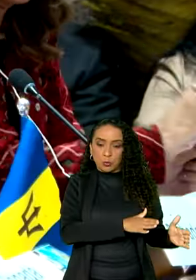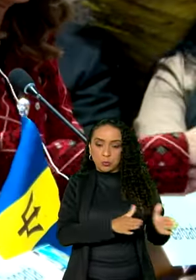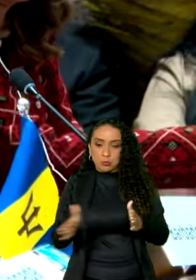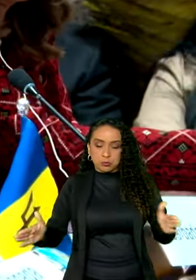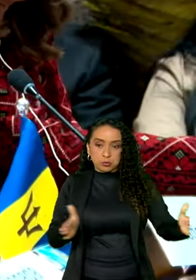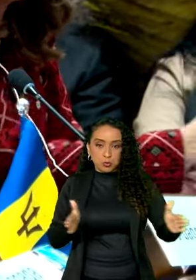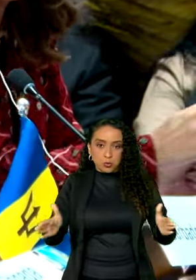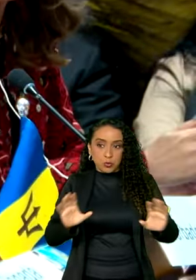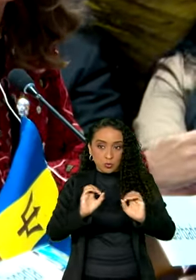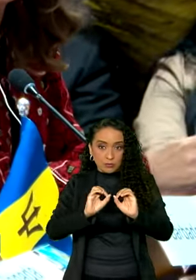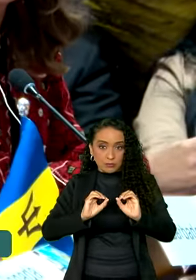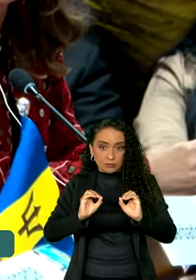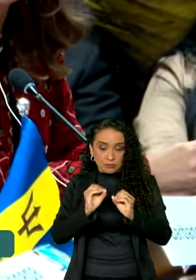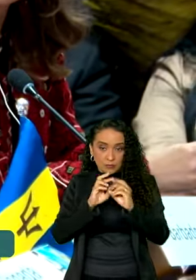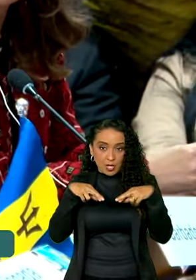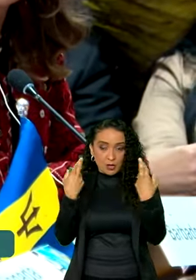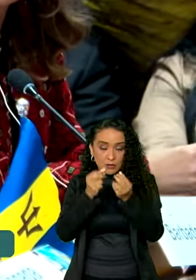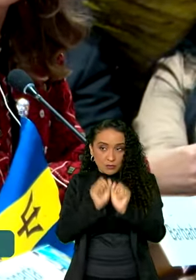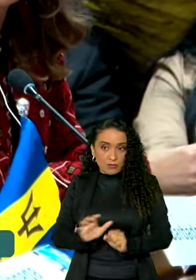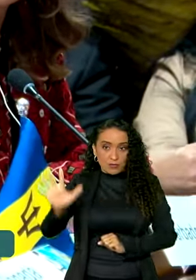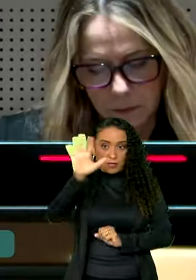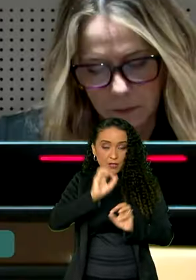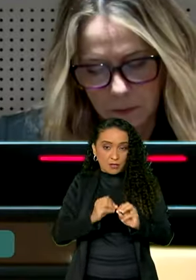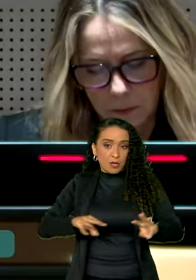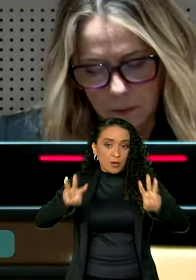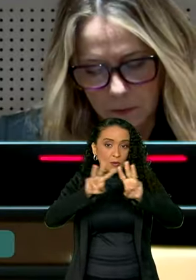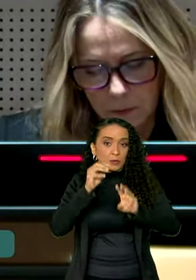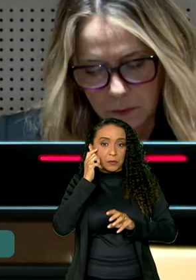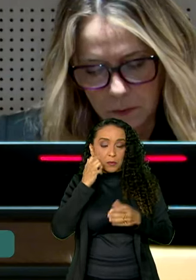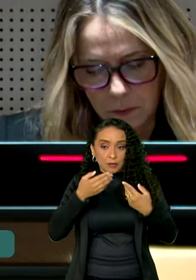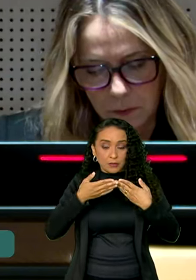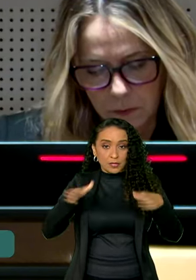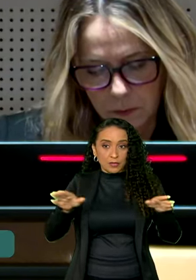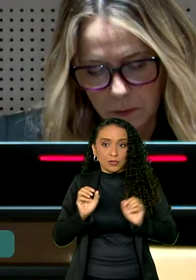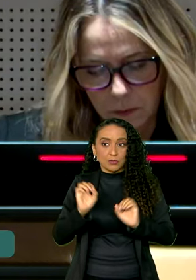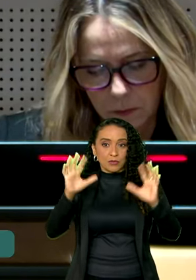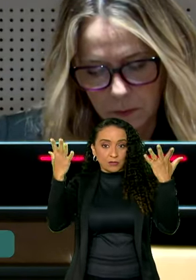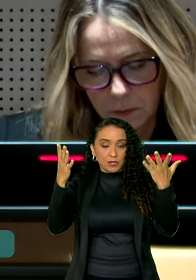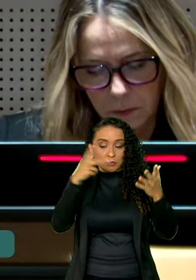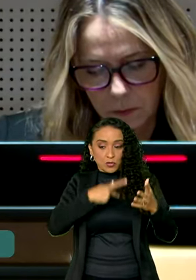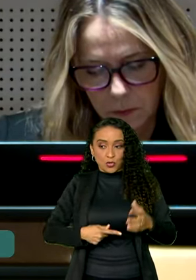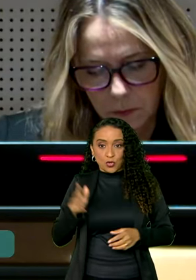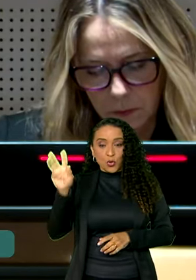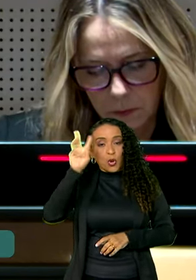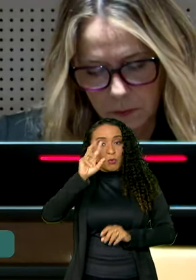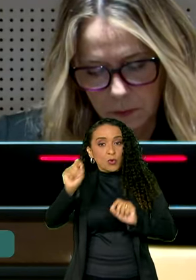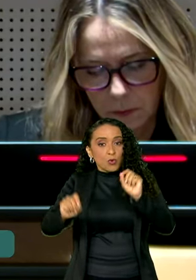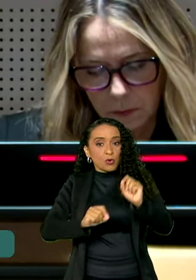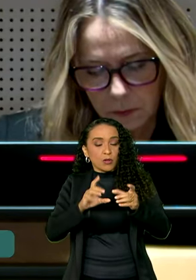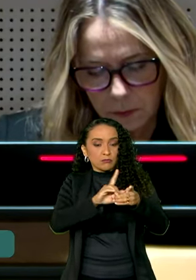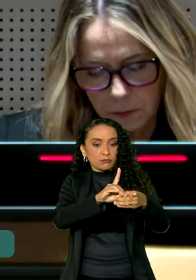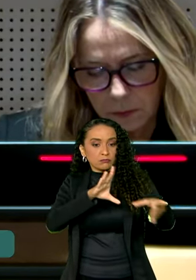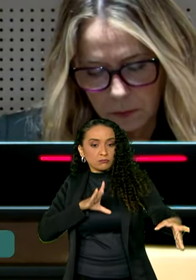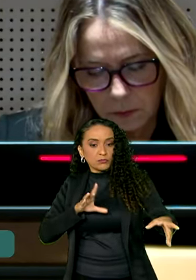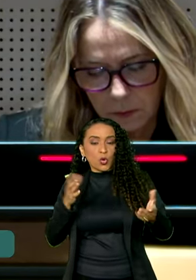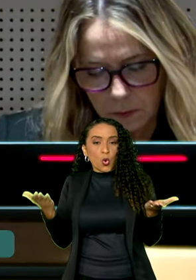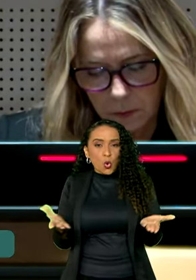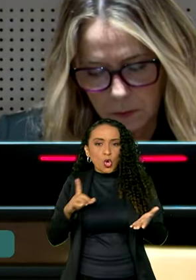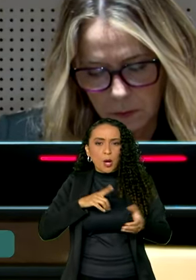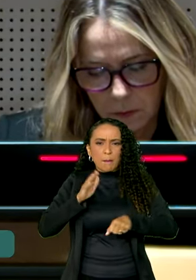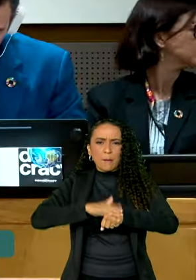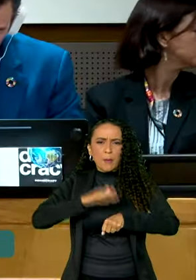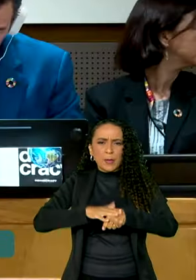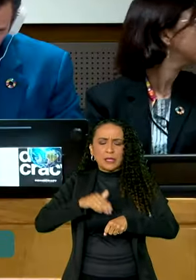o período da Assembleia Geral da ONU em Nova Iorque. Na abertura do evento, o presidente Lula lembrou que a democracia vive hoje seu